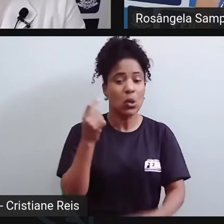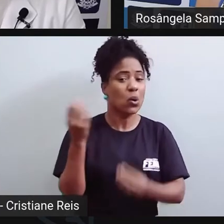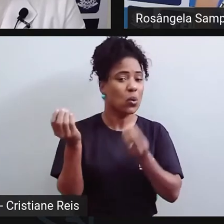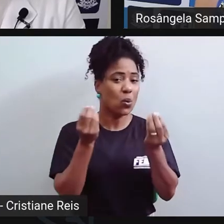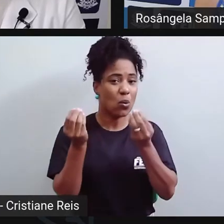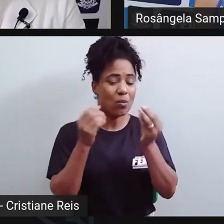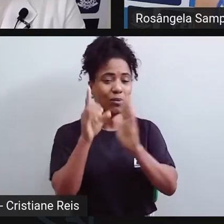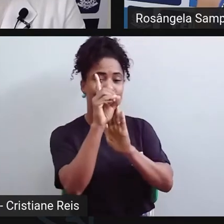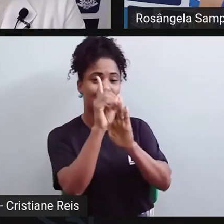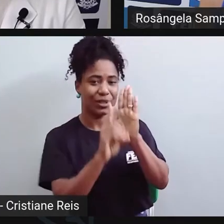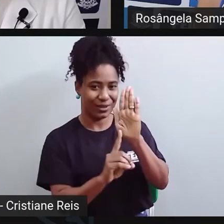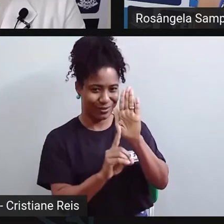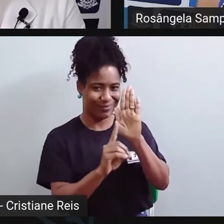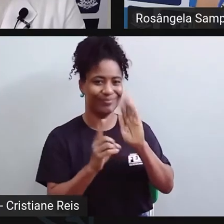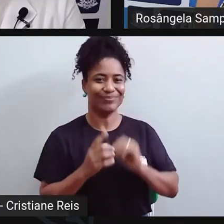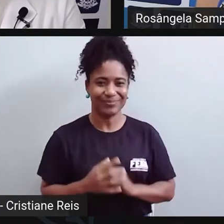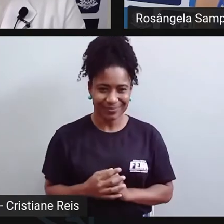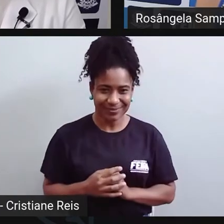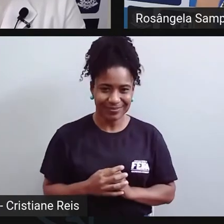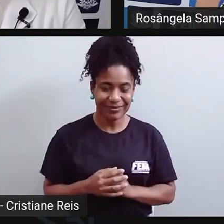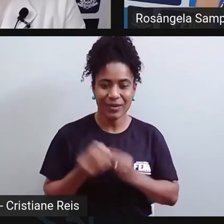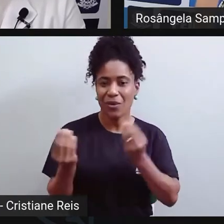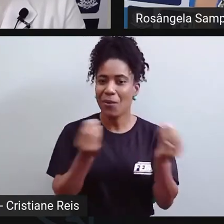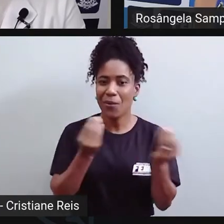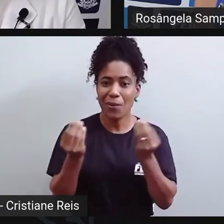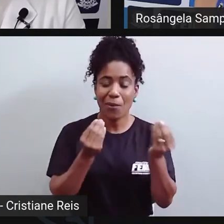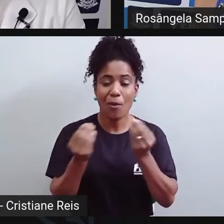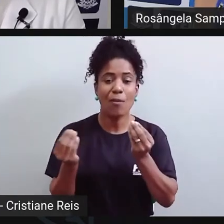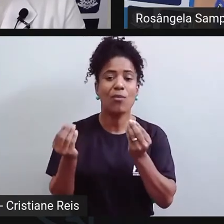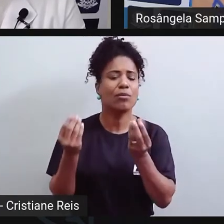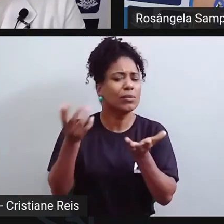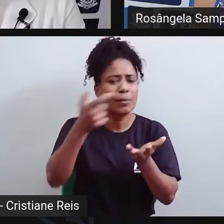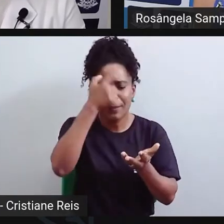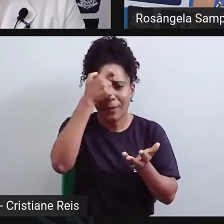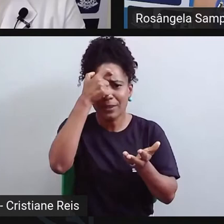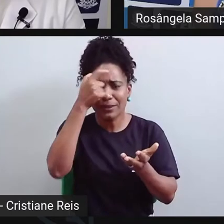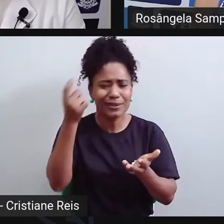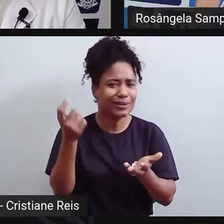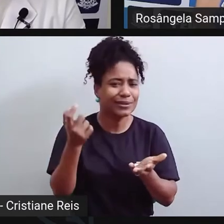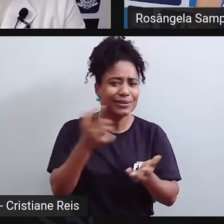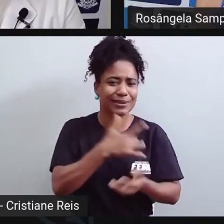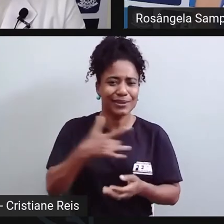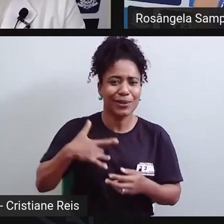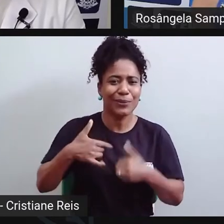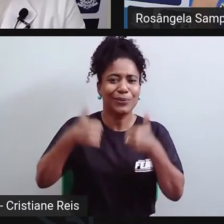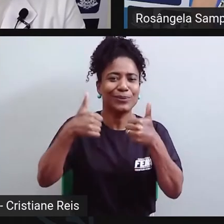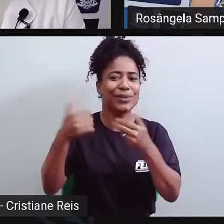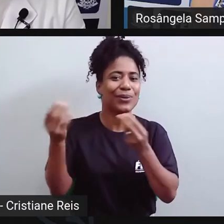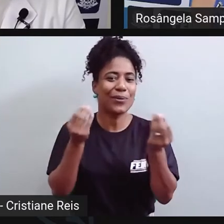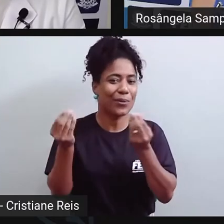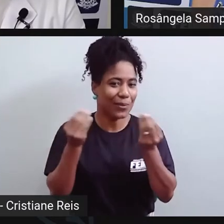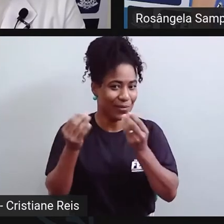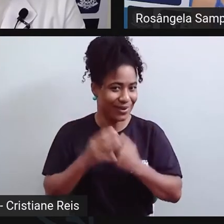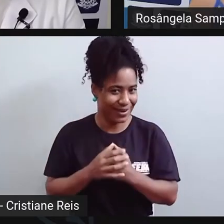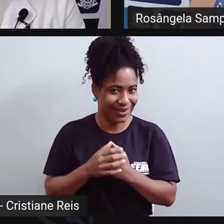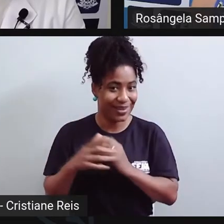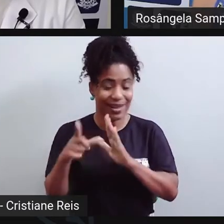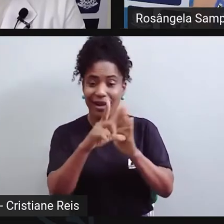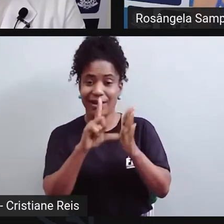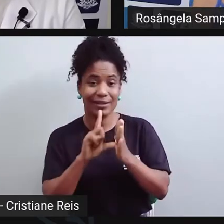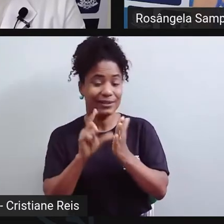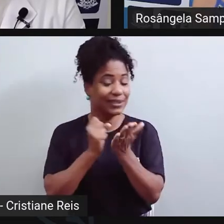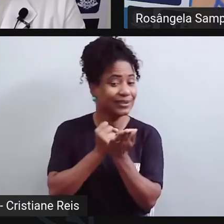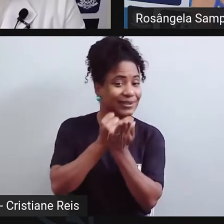pensar como vai ser essa rede de saúde mental. Porque antes nós não tínhamos uma rede de assistência,